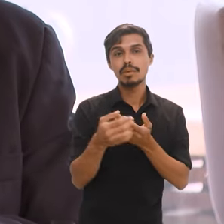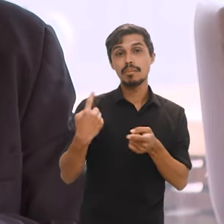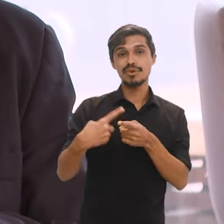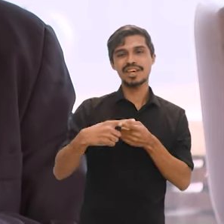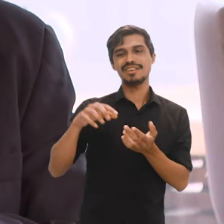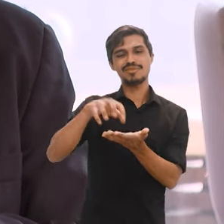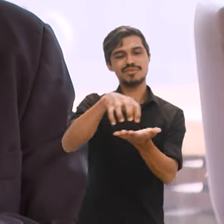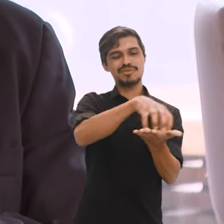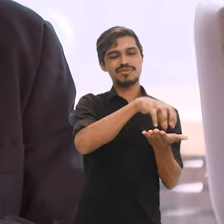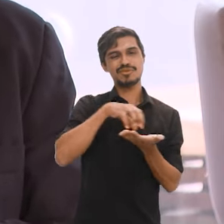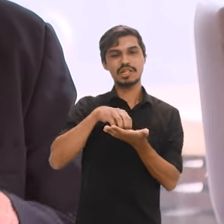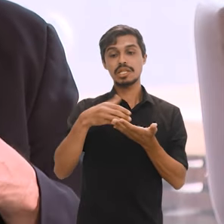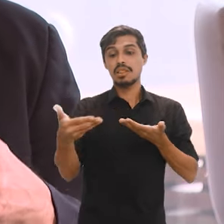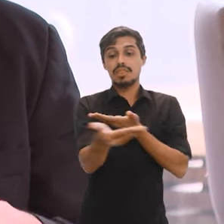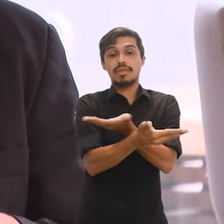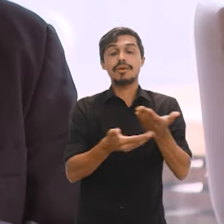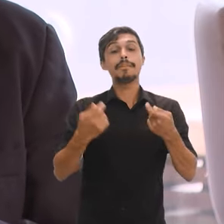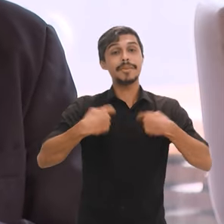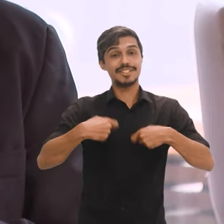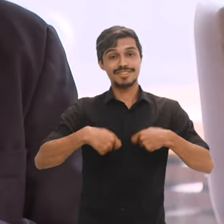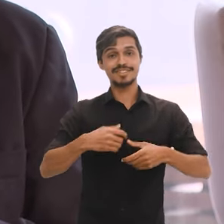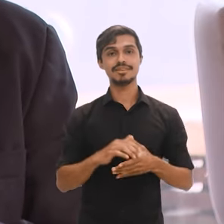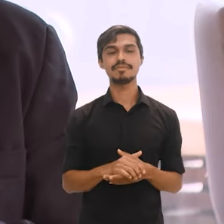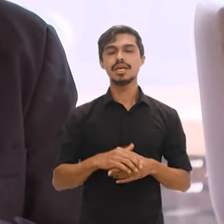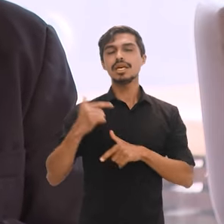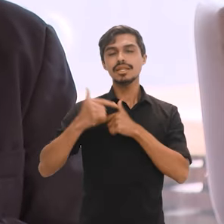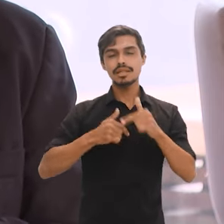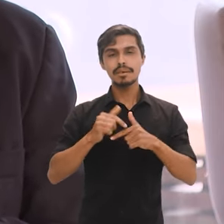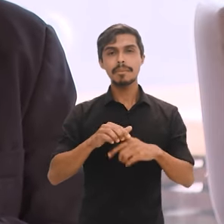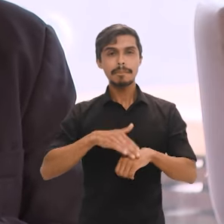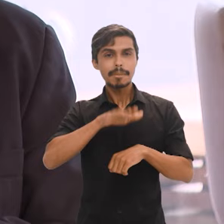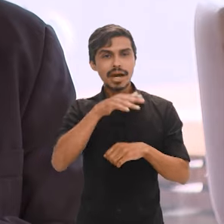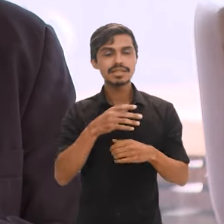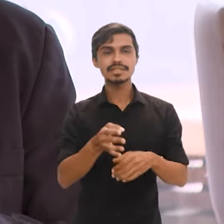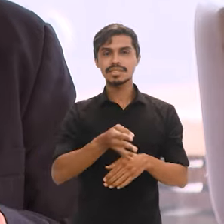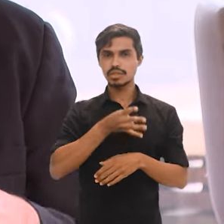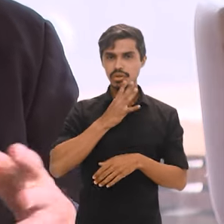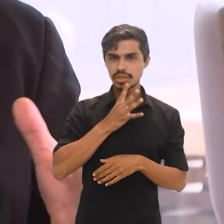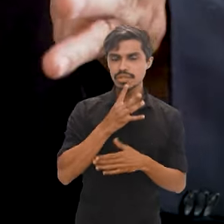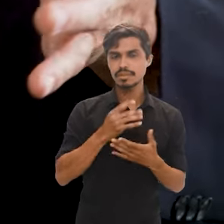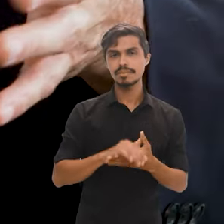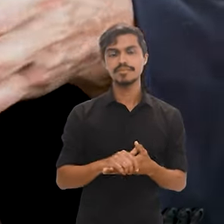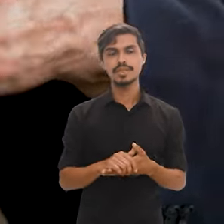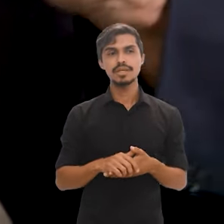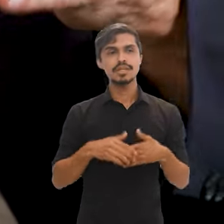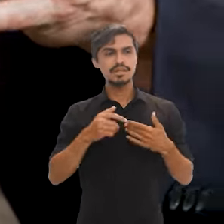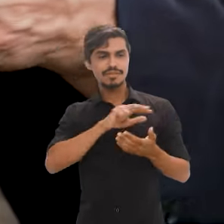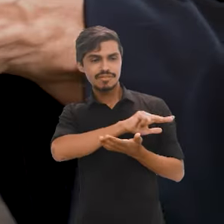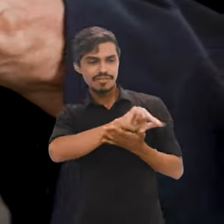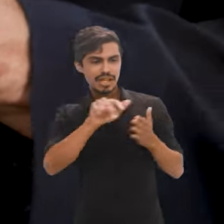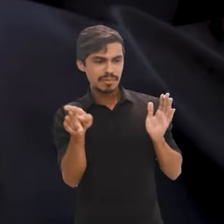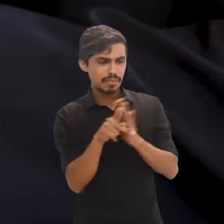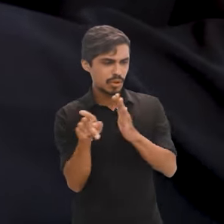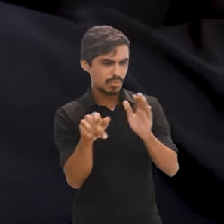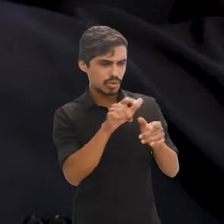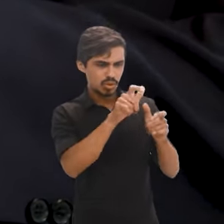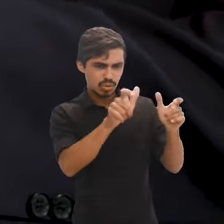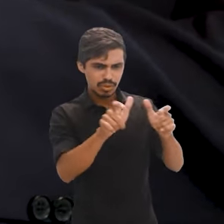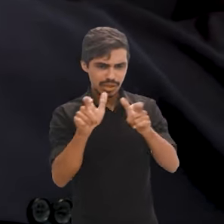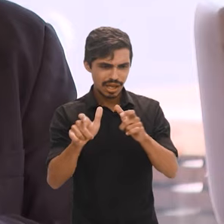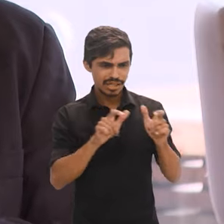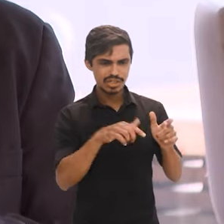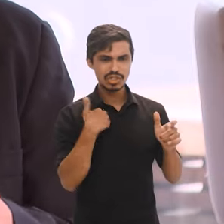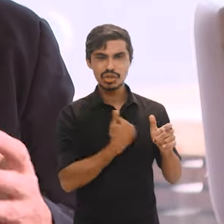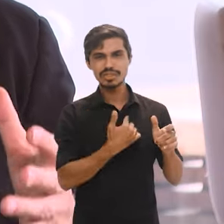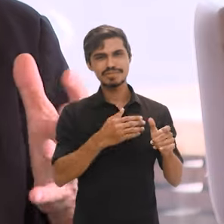organismos e trabalhar cada vez mais com a possibilidade de conhecer melhor realidades que até agora a gente não tem grande